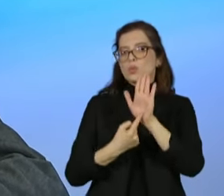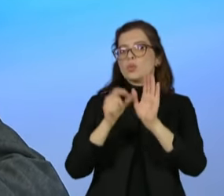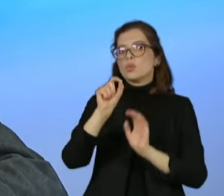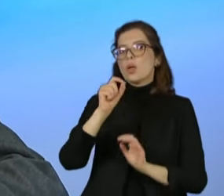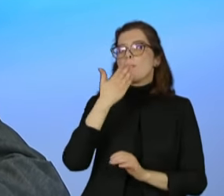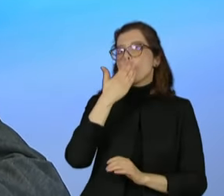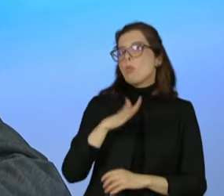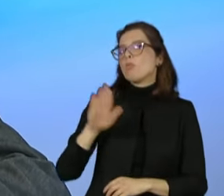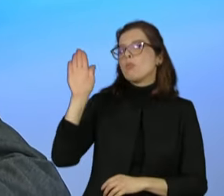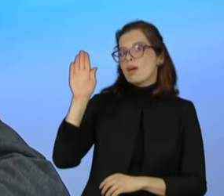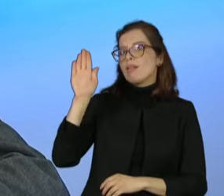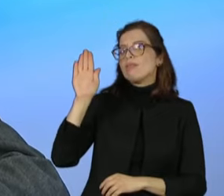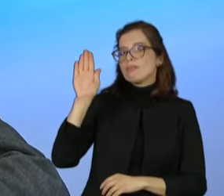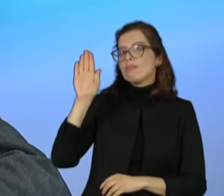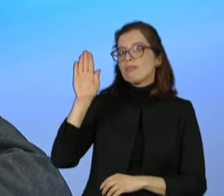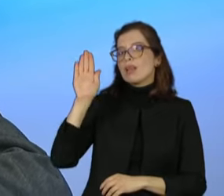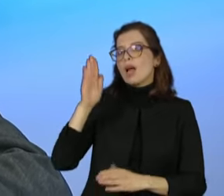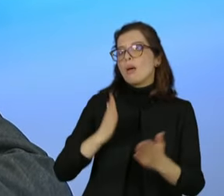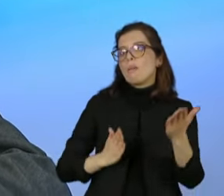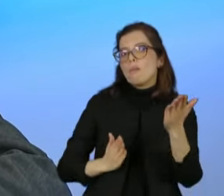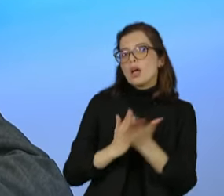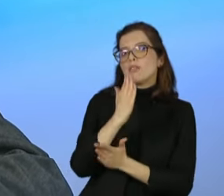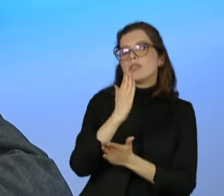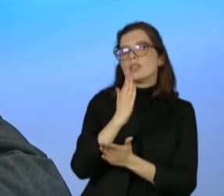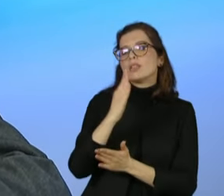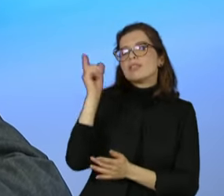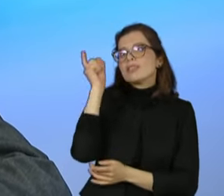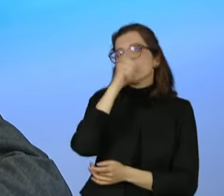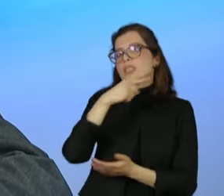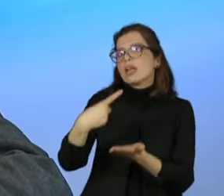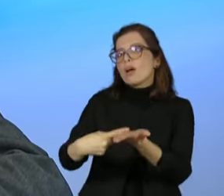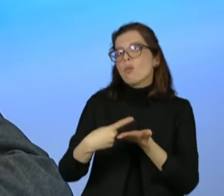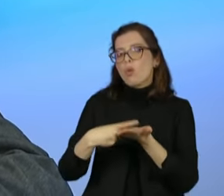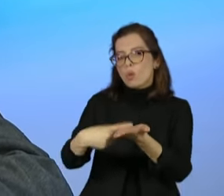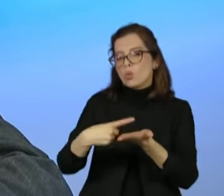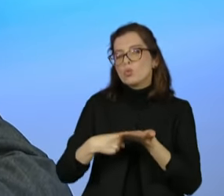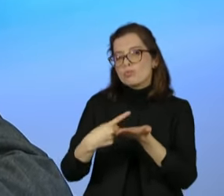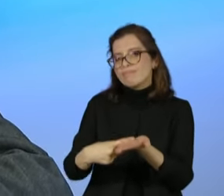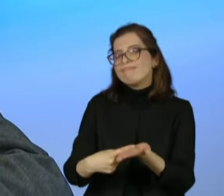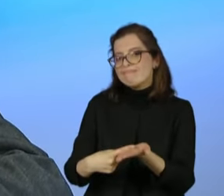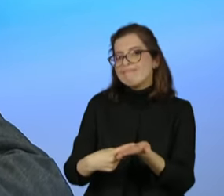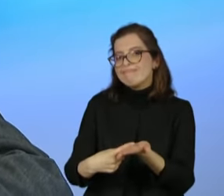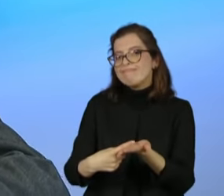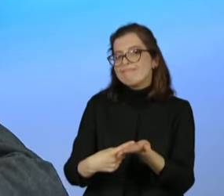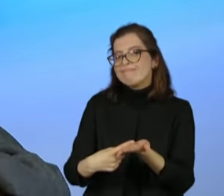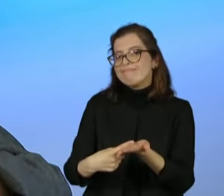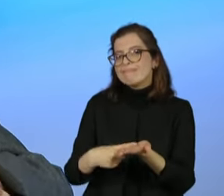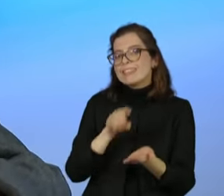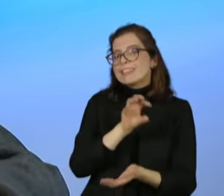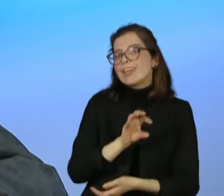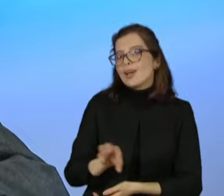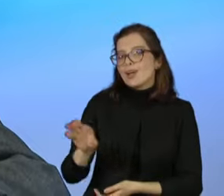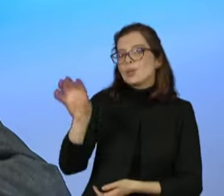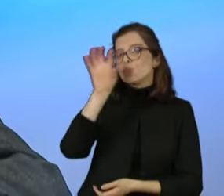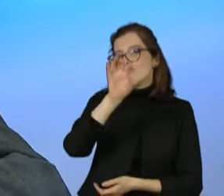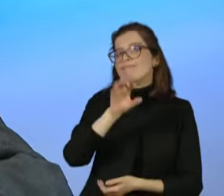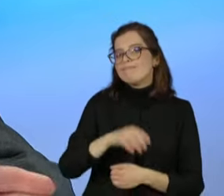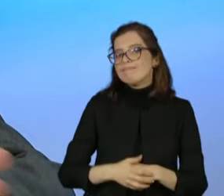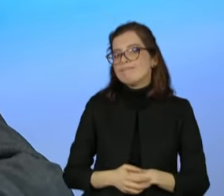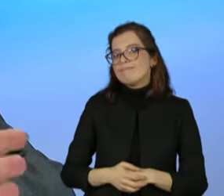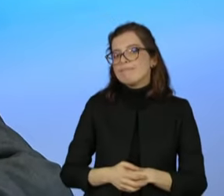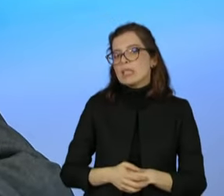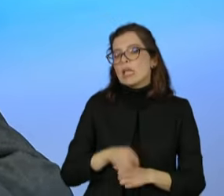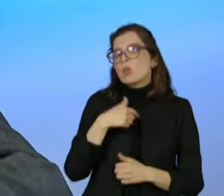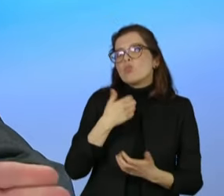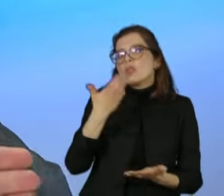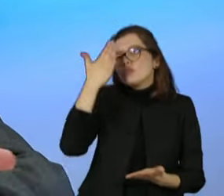aprovada, historicamente, aí, dificílima de ser negociada, principalmente com os estados. Quer saber se a senhora vai tentar